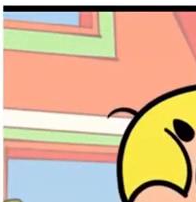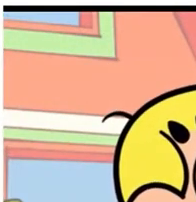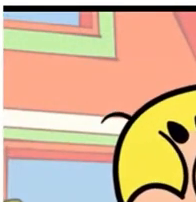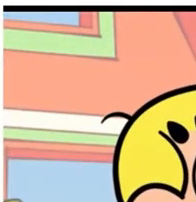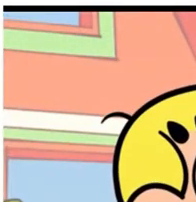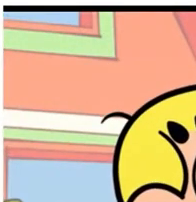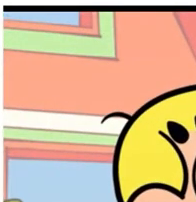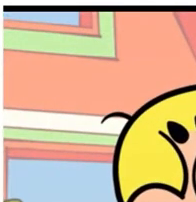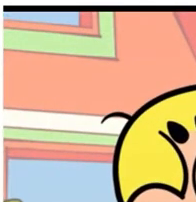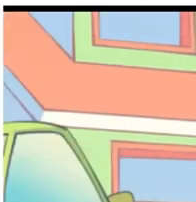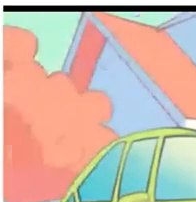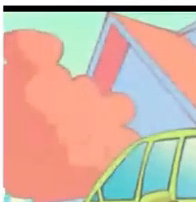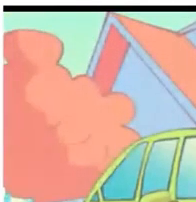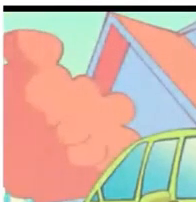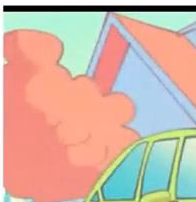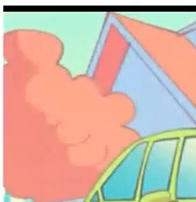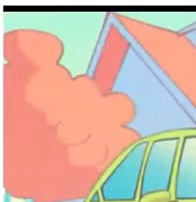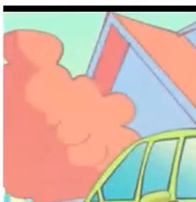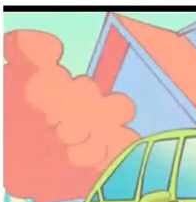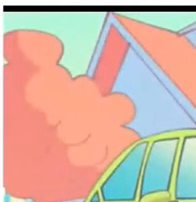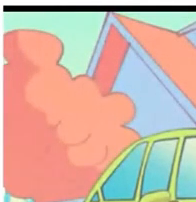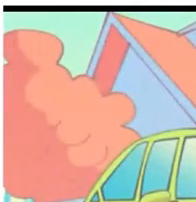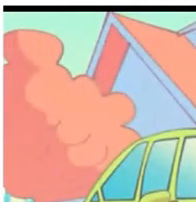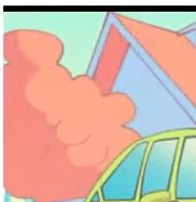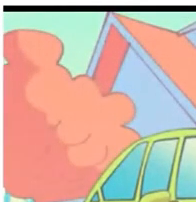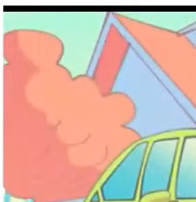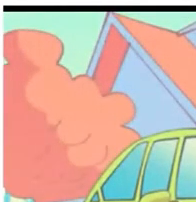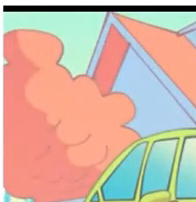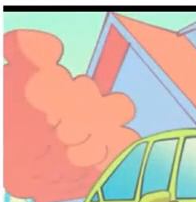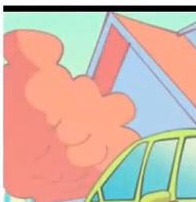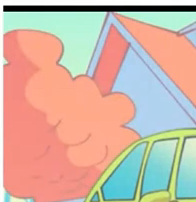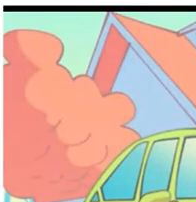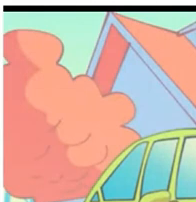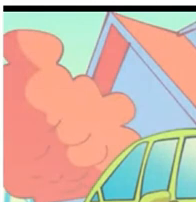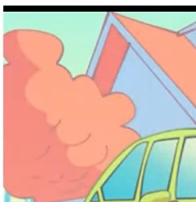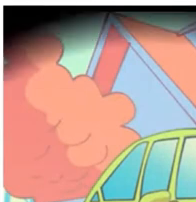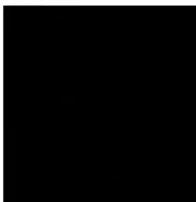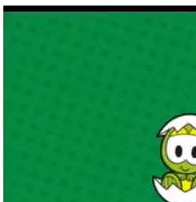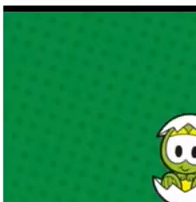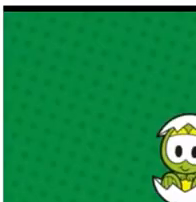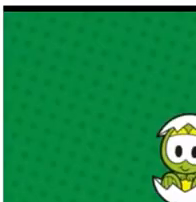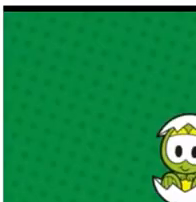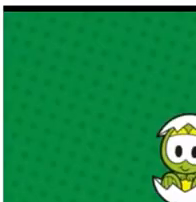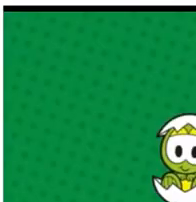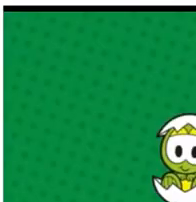Mônica, alguma dúvida? Hum, o bidu é mistura de quais raças para ser azul, hein?